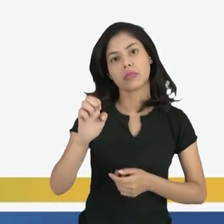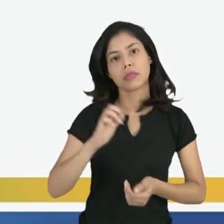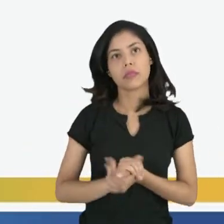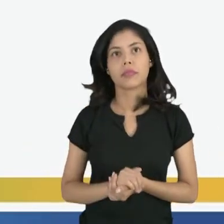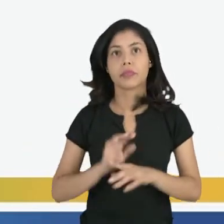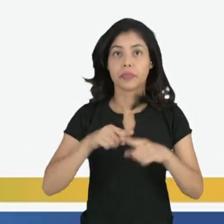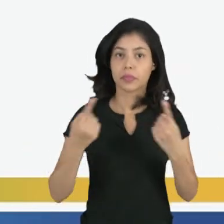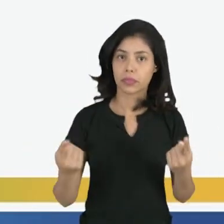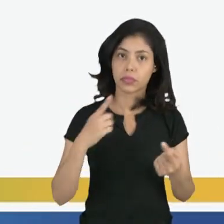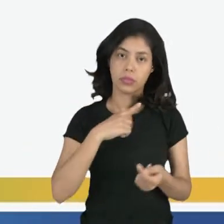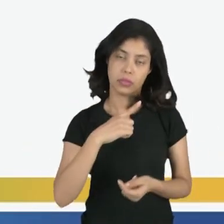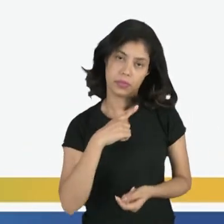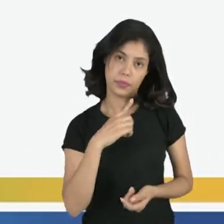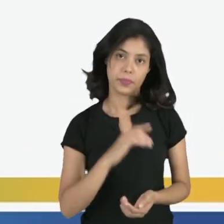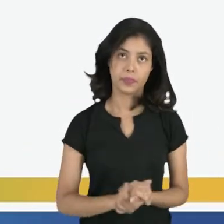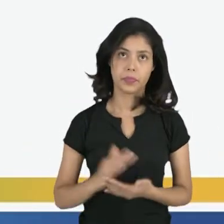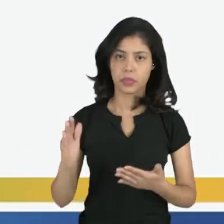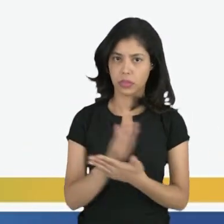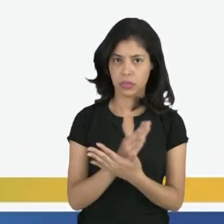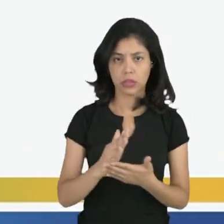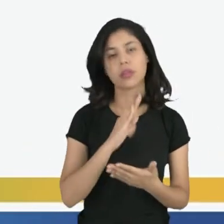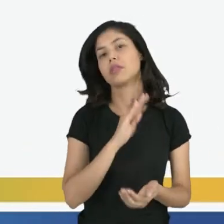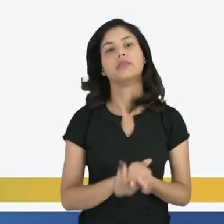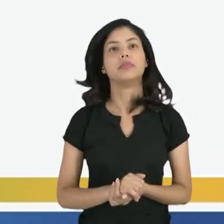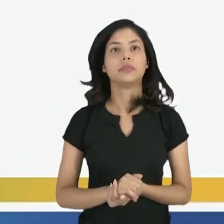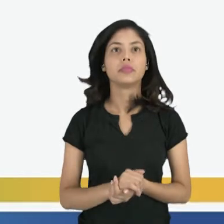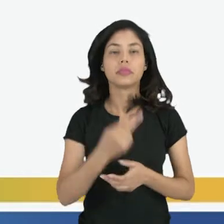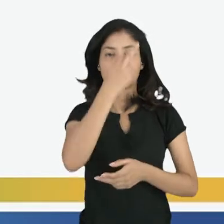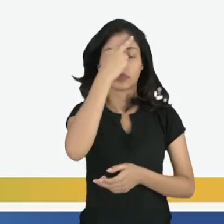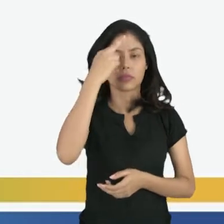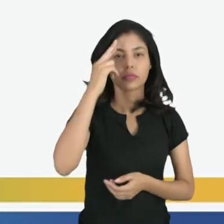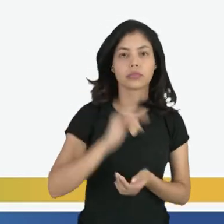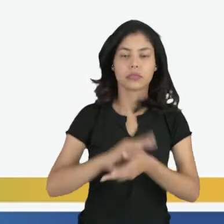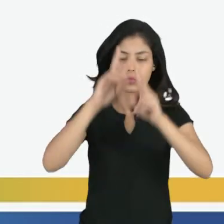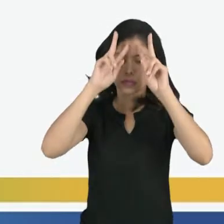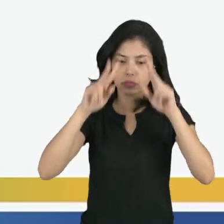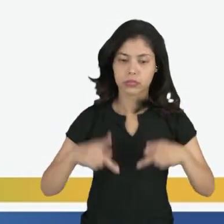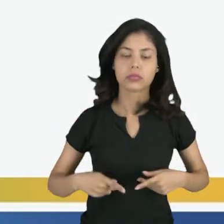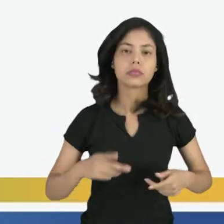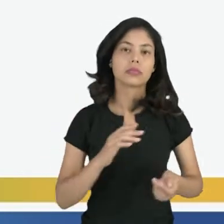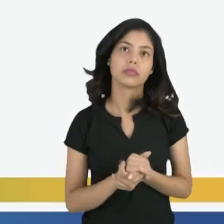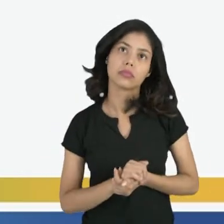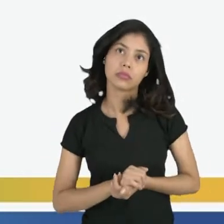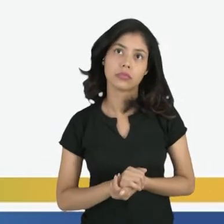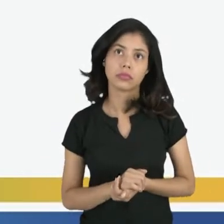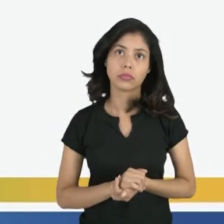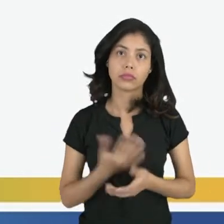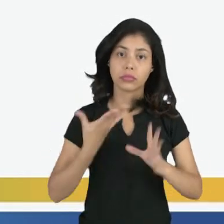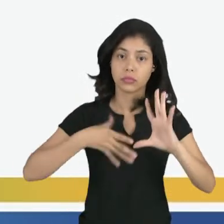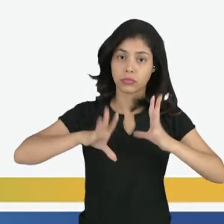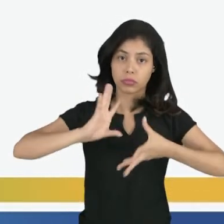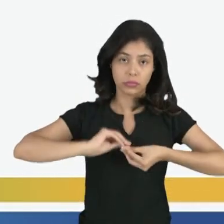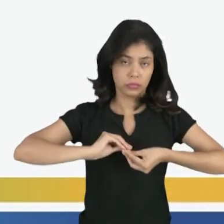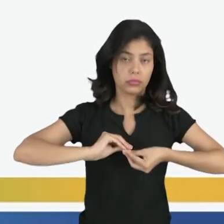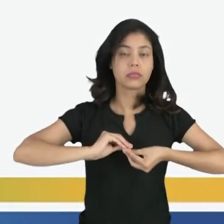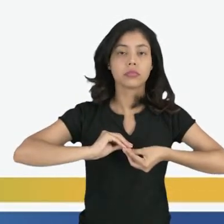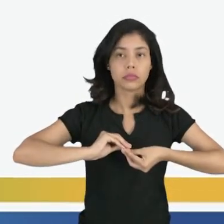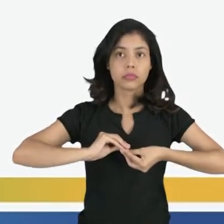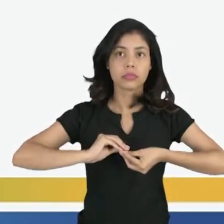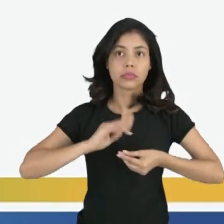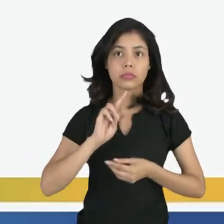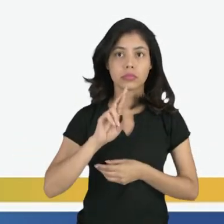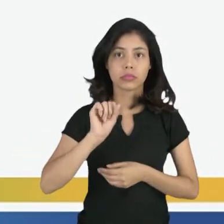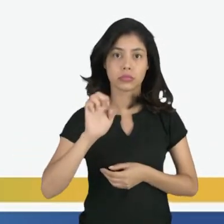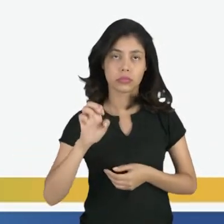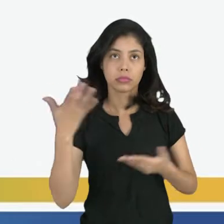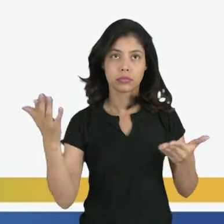pra gente poder ter alguma coisa dessa história humana, tem que ter antítese. E o resumo dessa tese